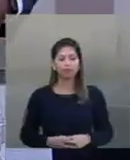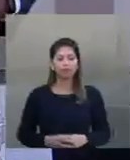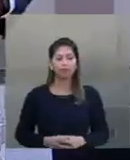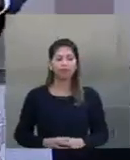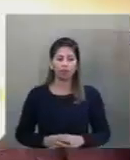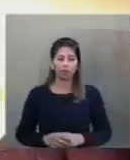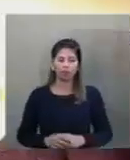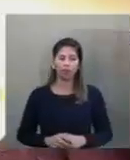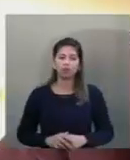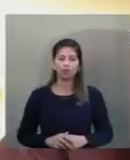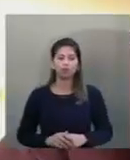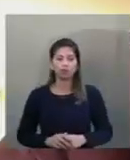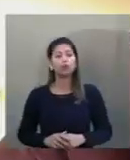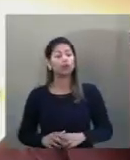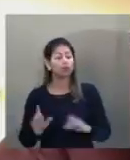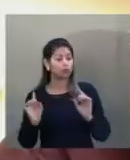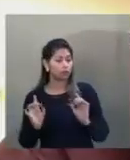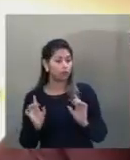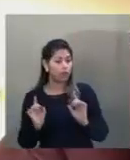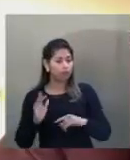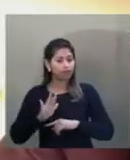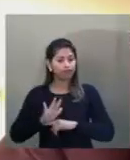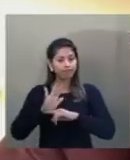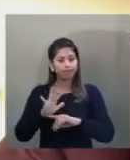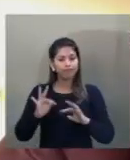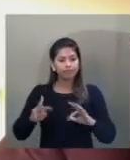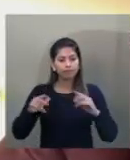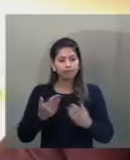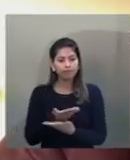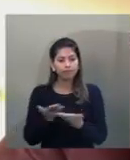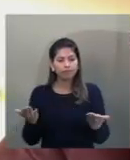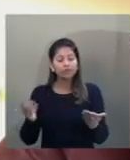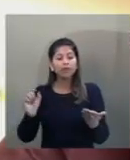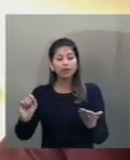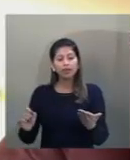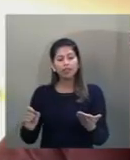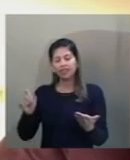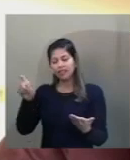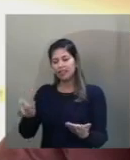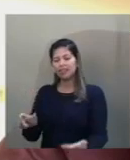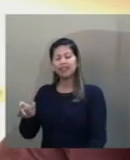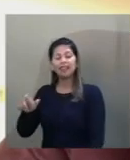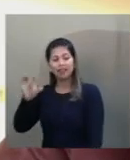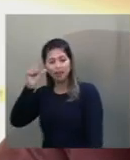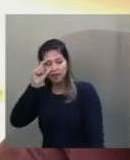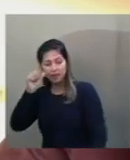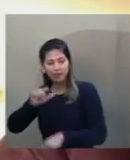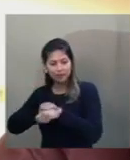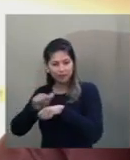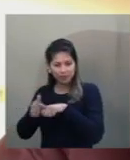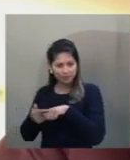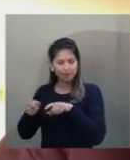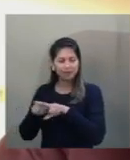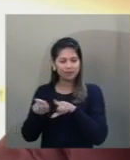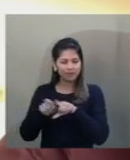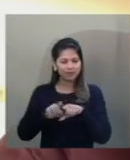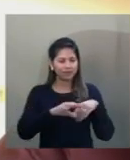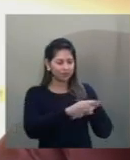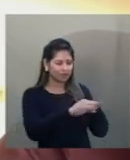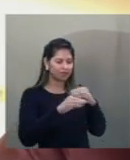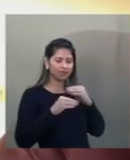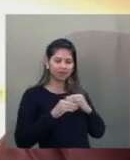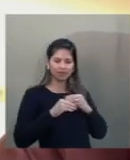A corroborar todas as palavras do senador Espiridiano Amin e acrescentar, senador Flávio Armes,